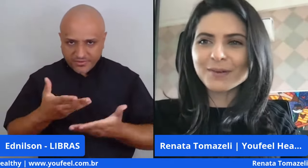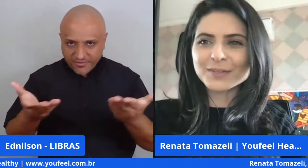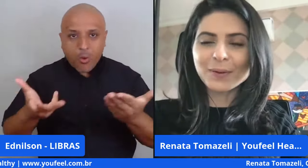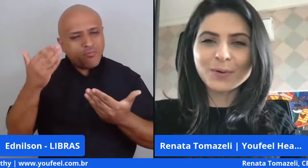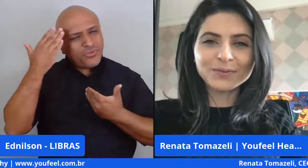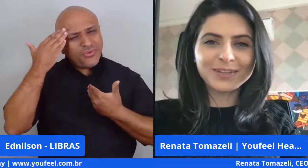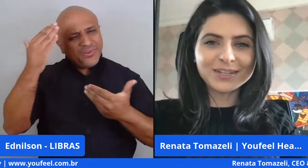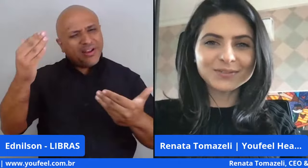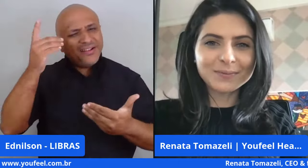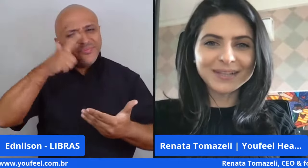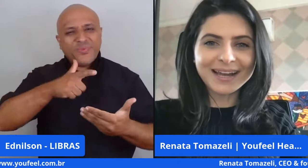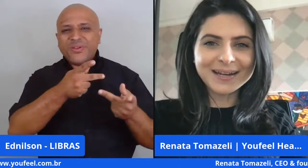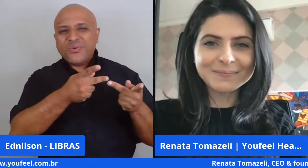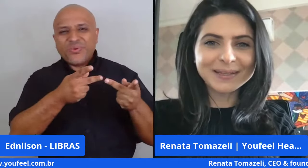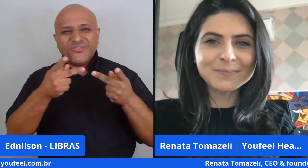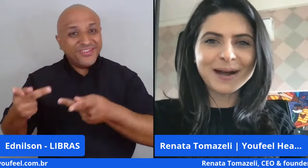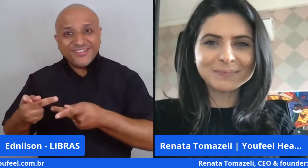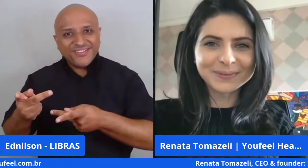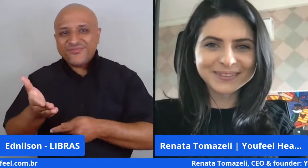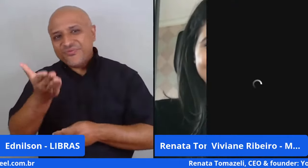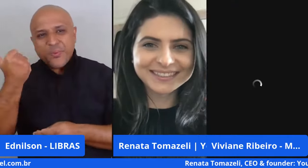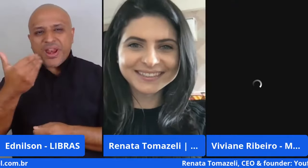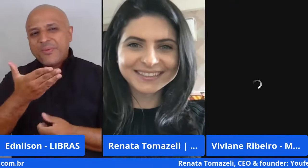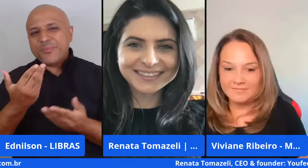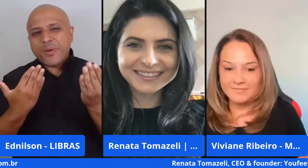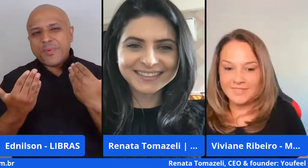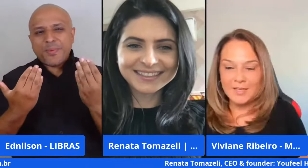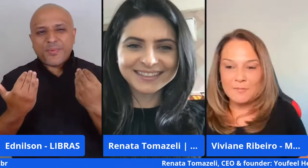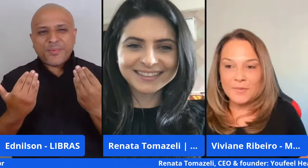obrigada mais uma vez pelo convite. Vamos lá bater um papo.